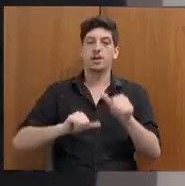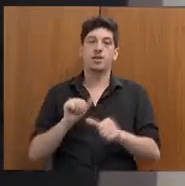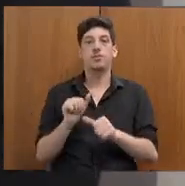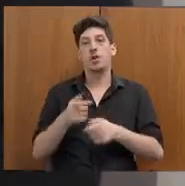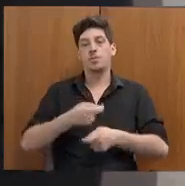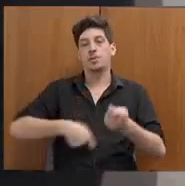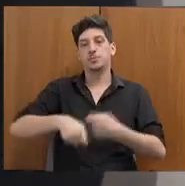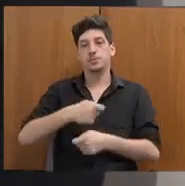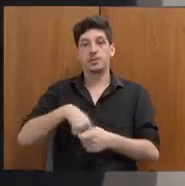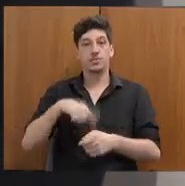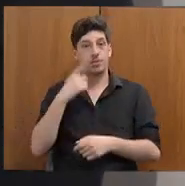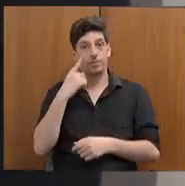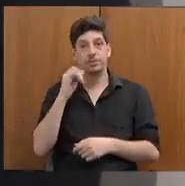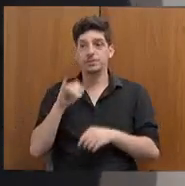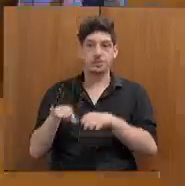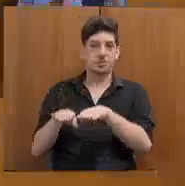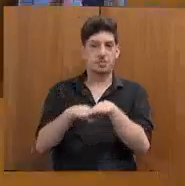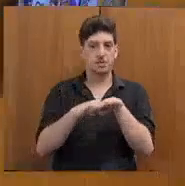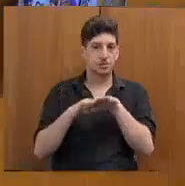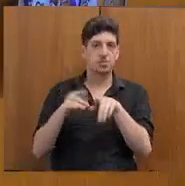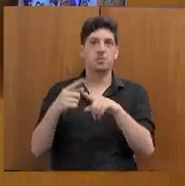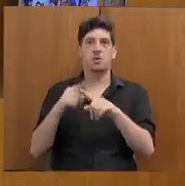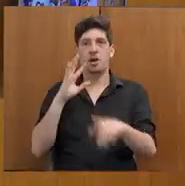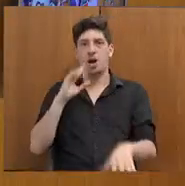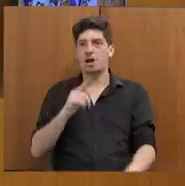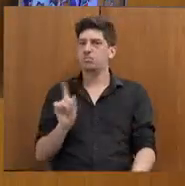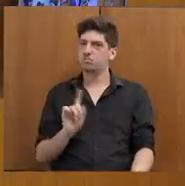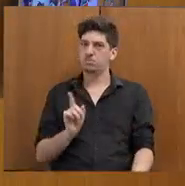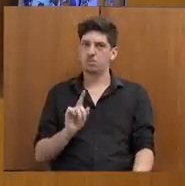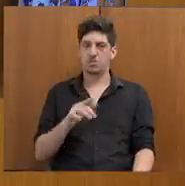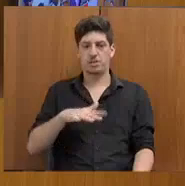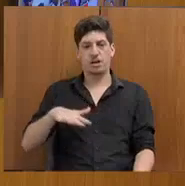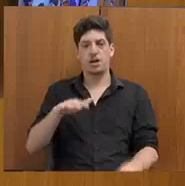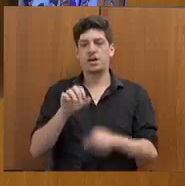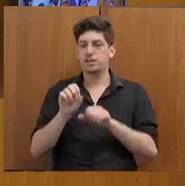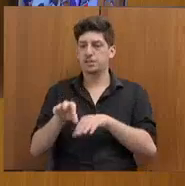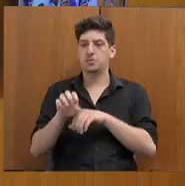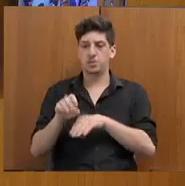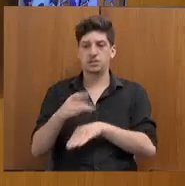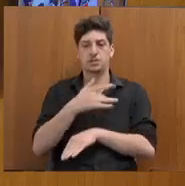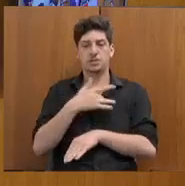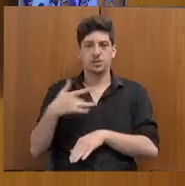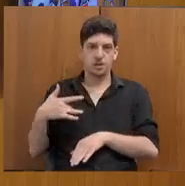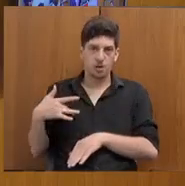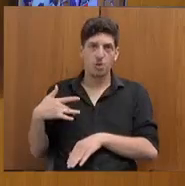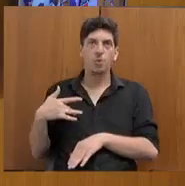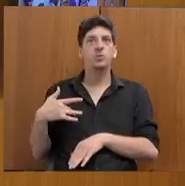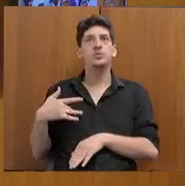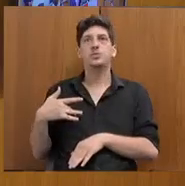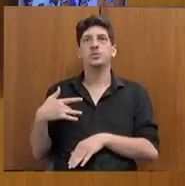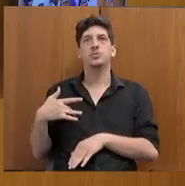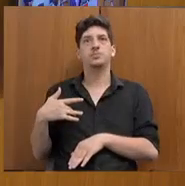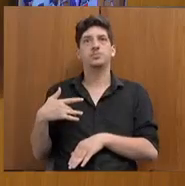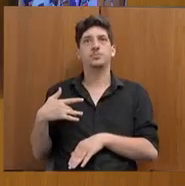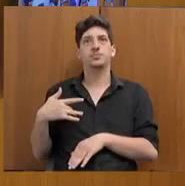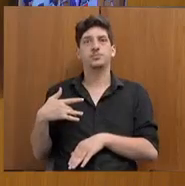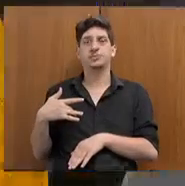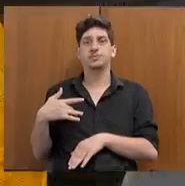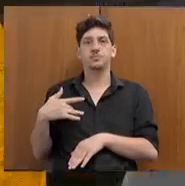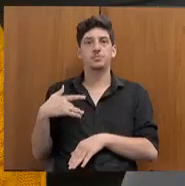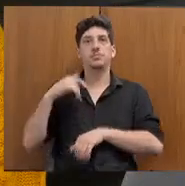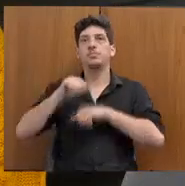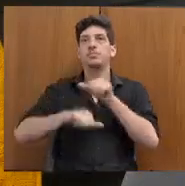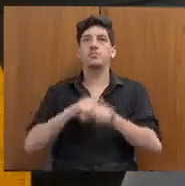essa questão da padronização, porque eu acho que não ficou. Pelo menos na área da educação e da saúde, nós não deixamos a forma como o governo